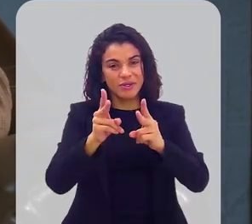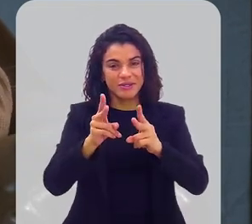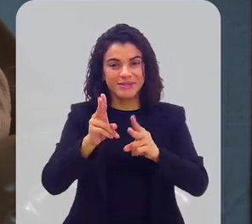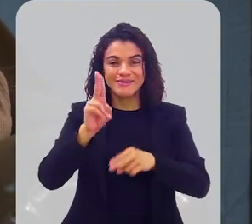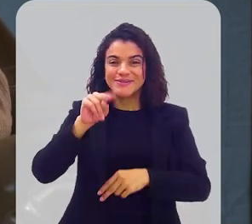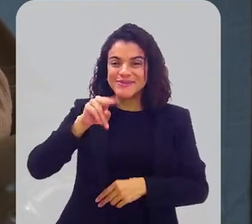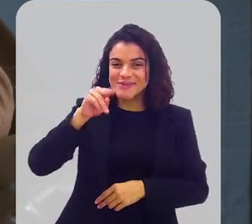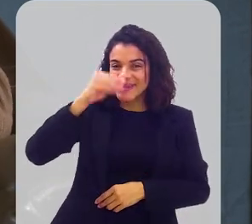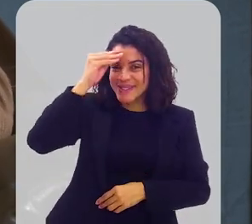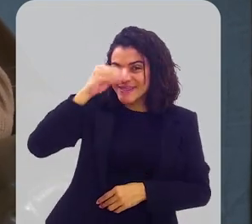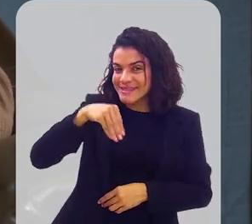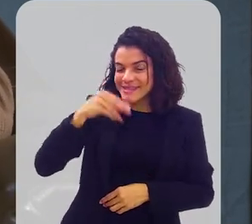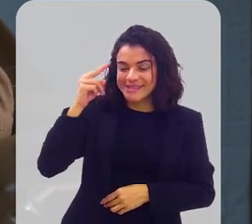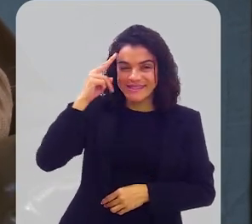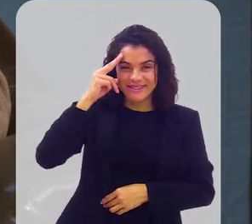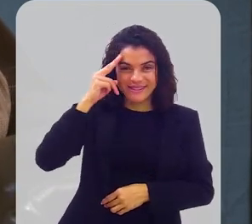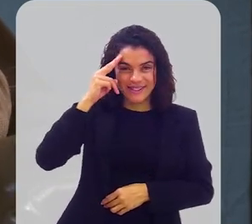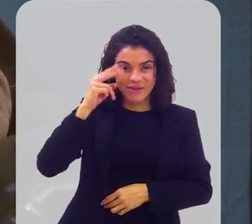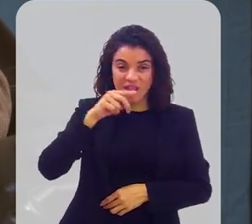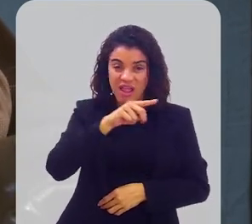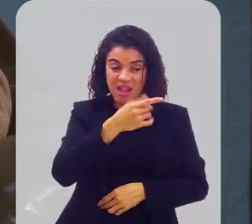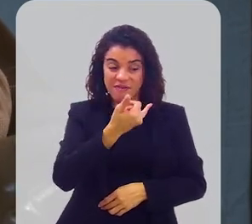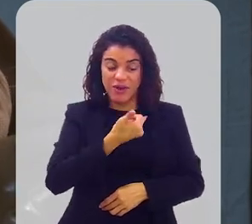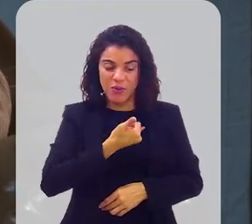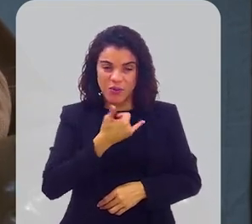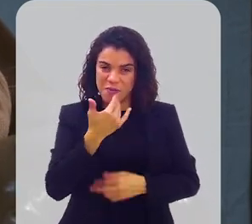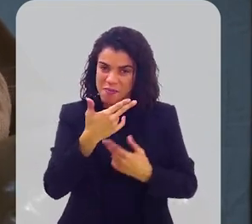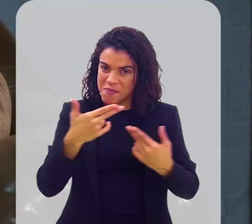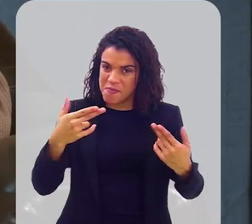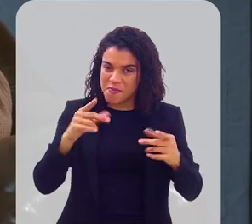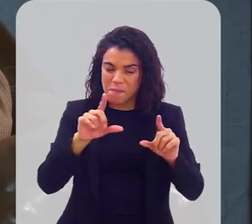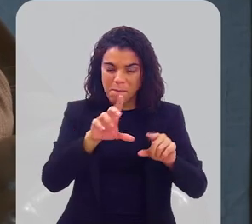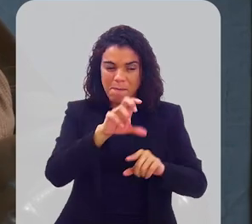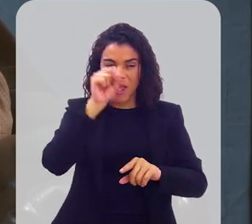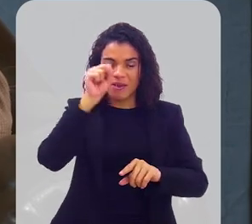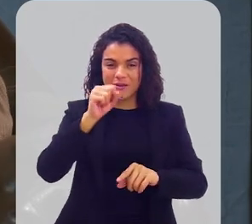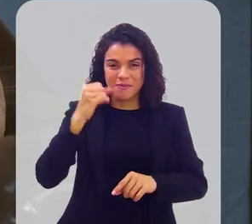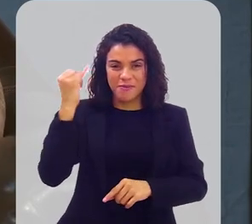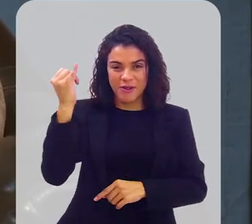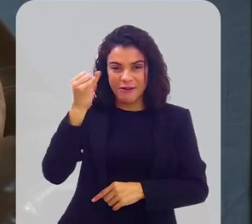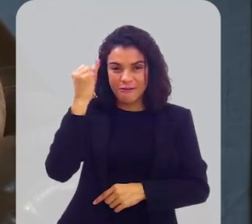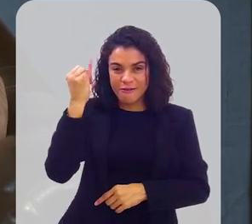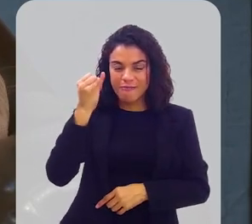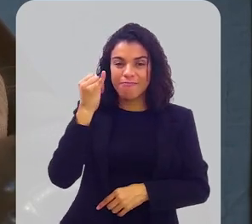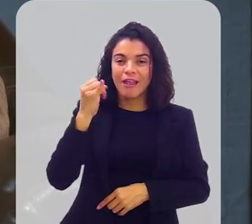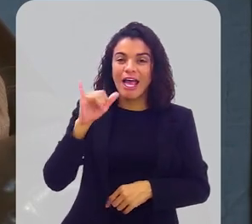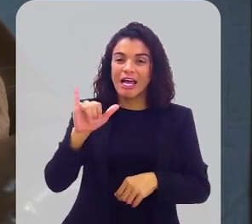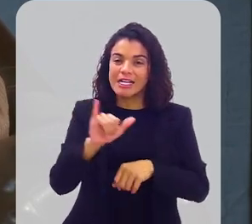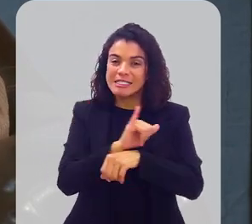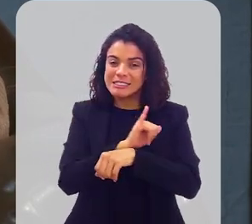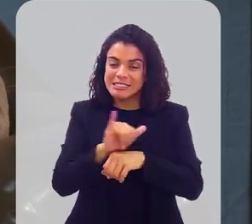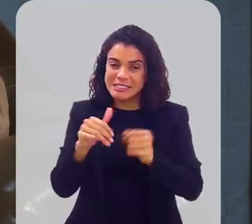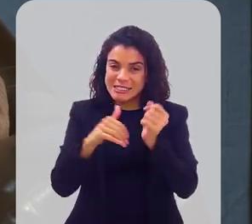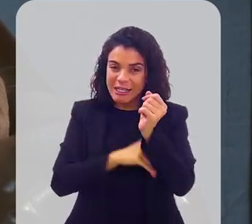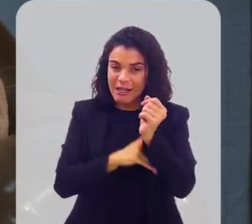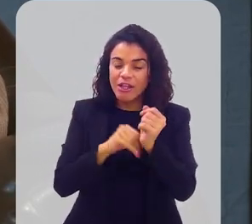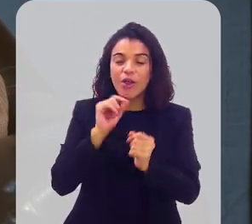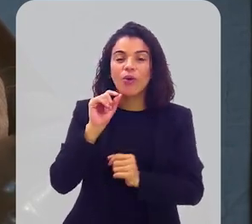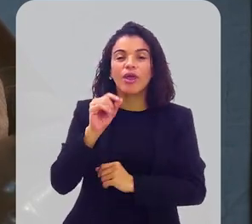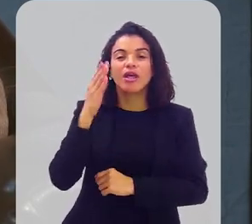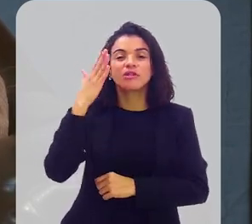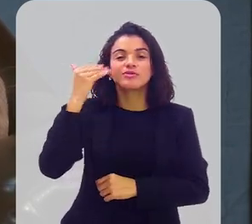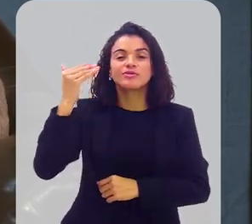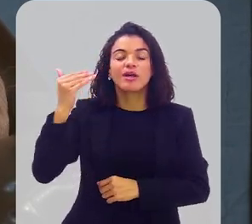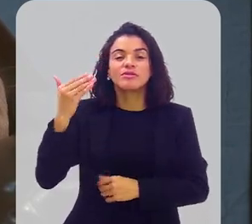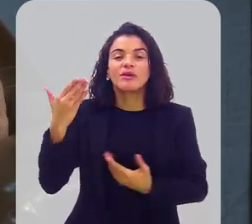Nunca desista dos seus sonhos. Ela disse uma coisa agora, a Gleice, aqui no programa, que o grande lance pra você ter êxito é